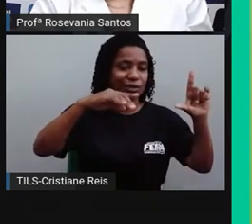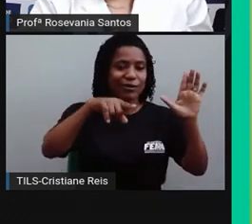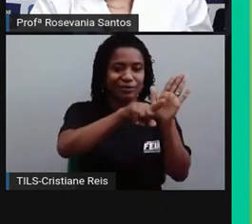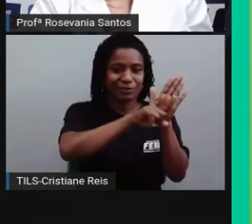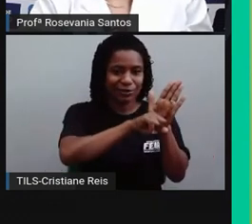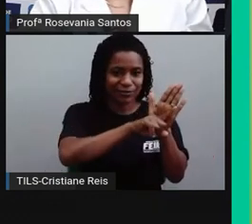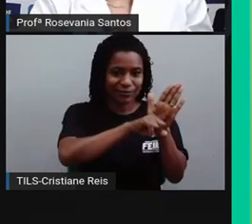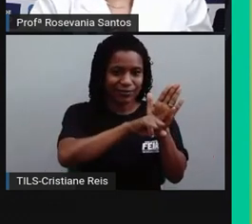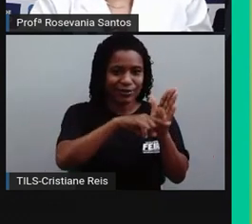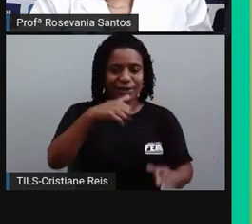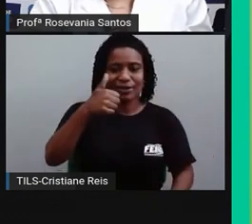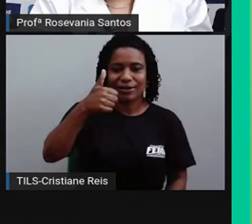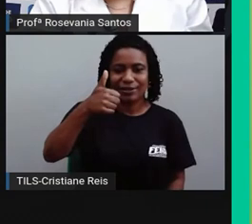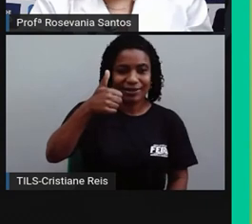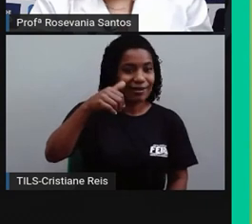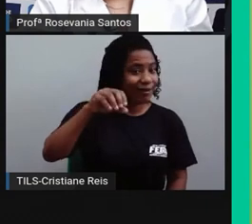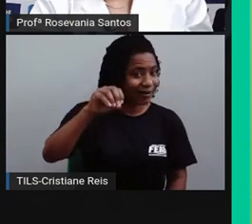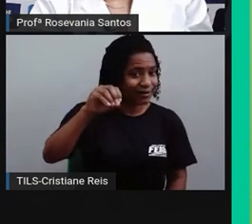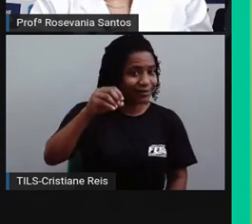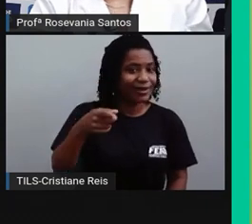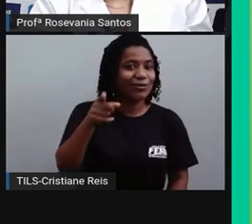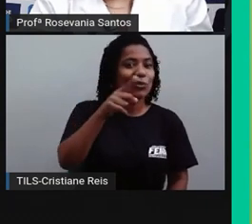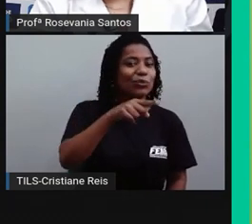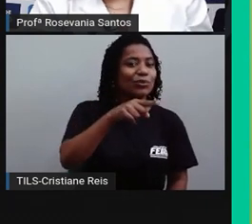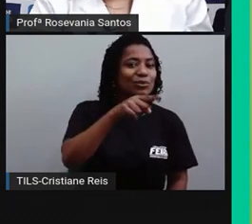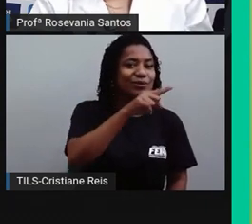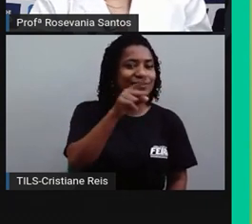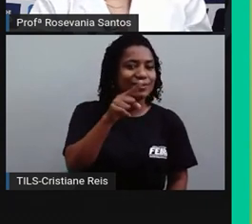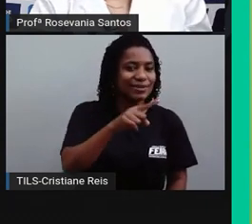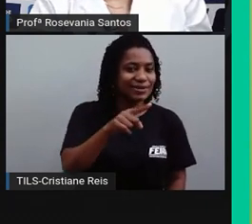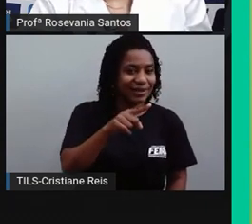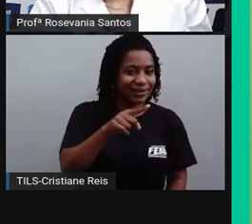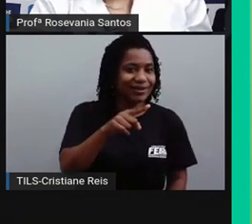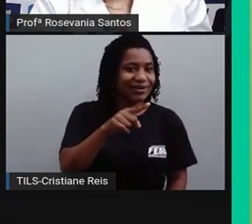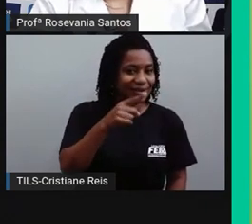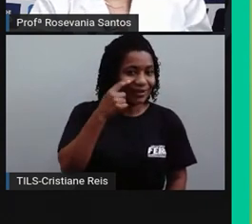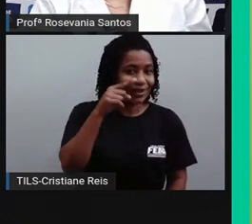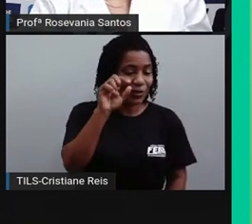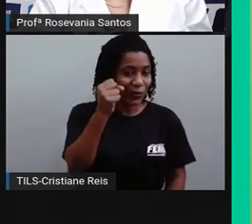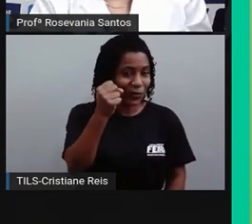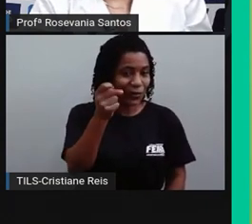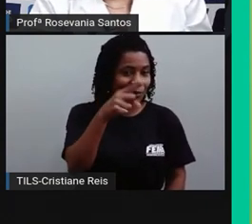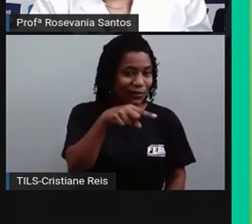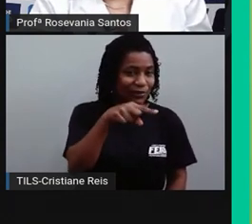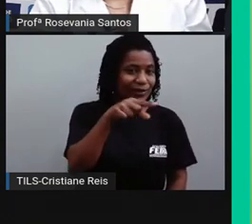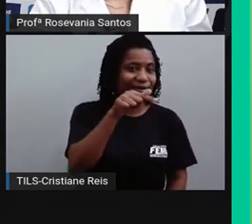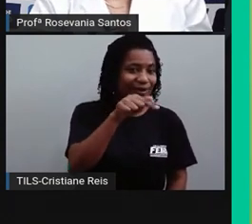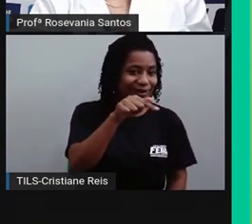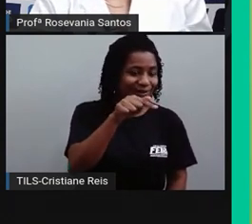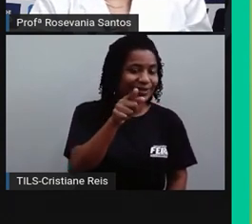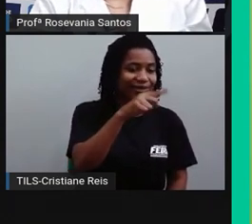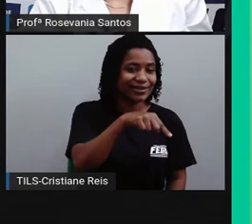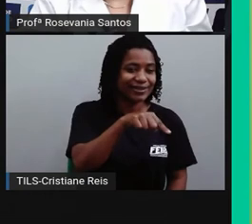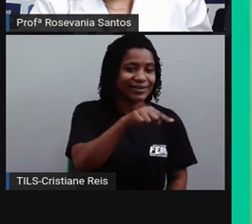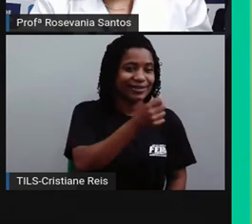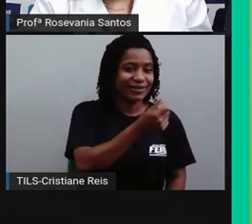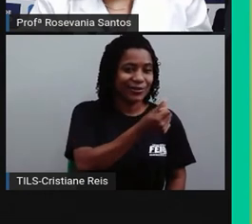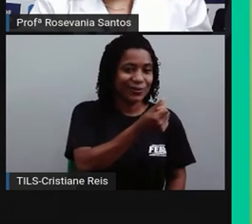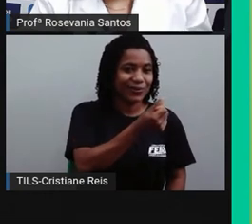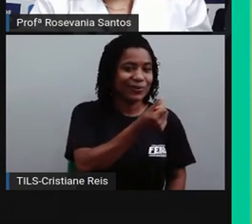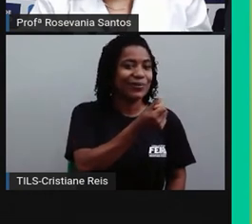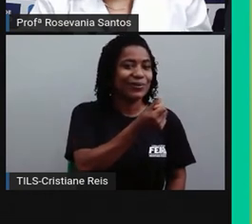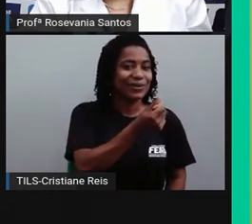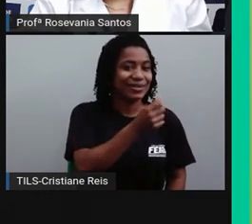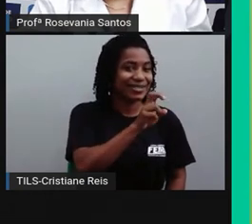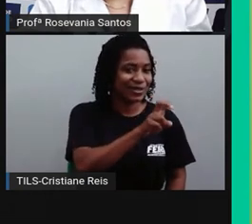10, o daqui já vai ser 9, 8, 7, 6, 5.